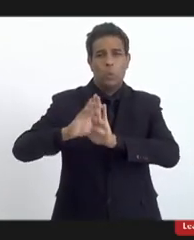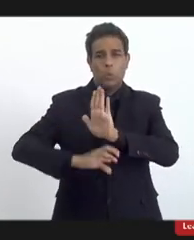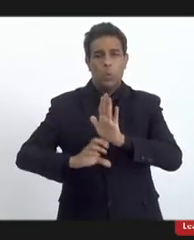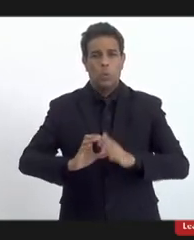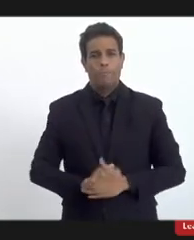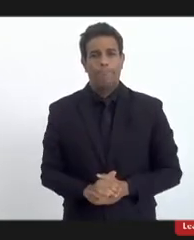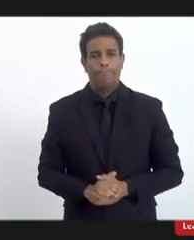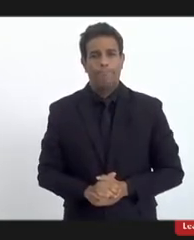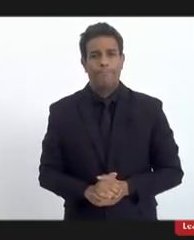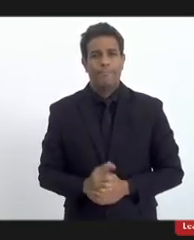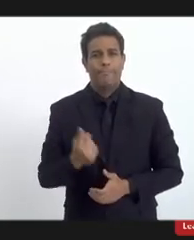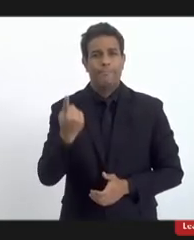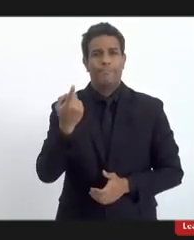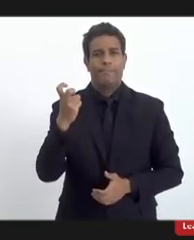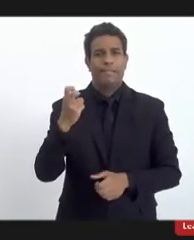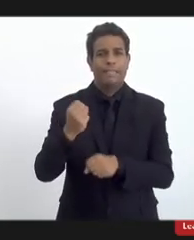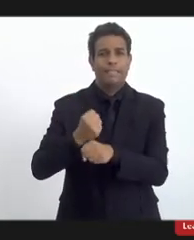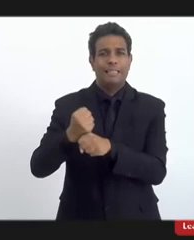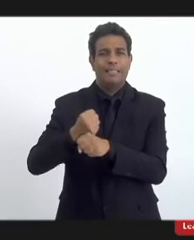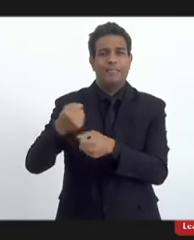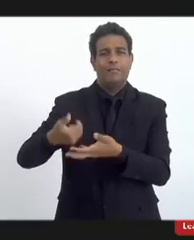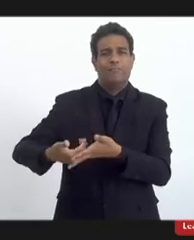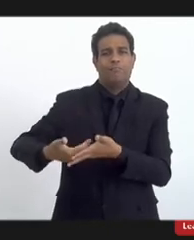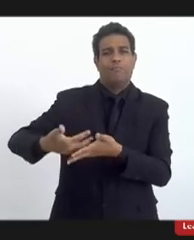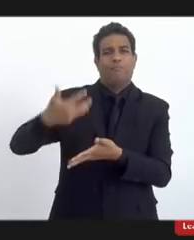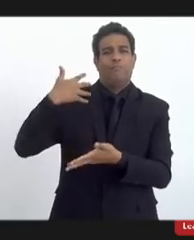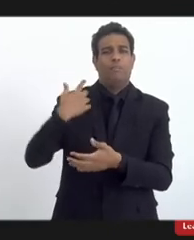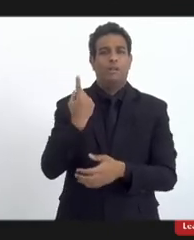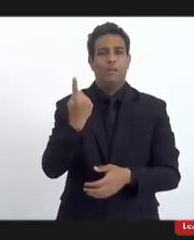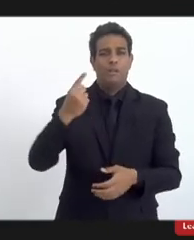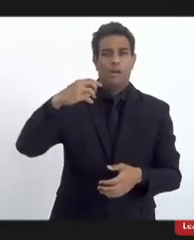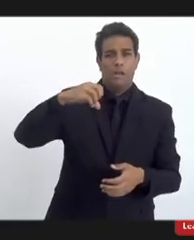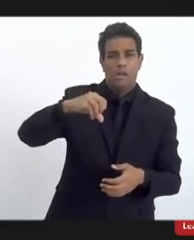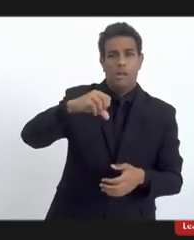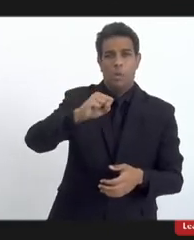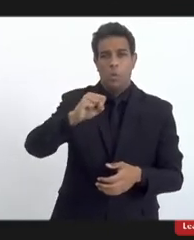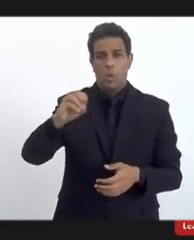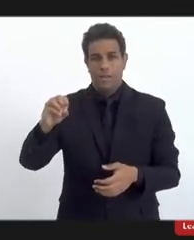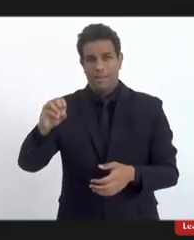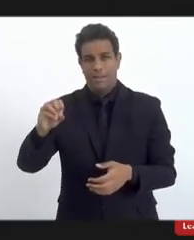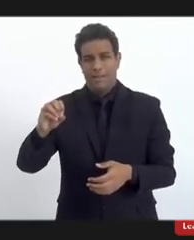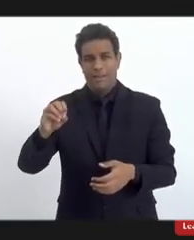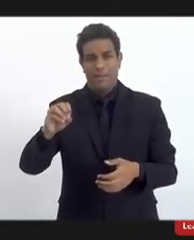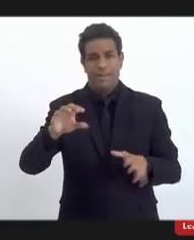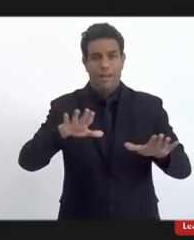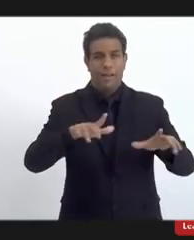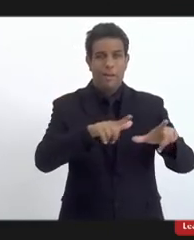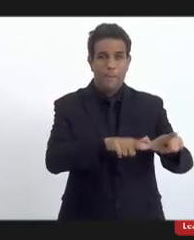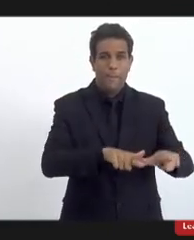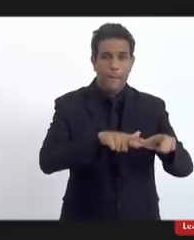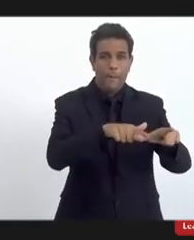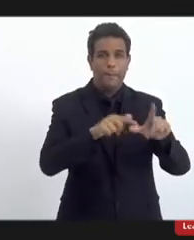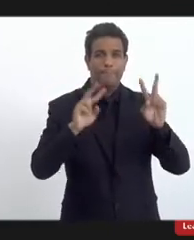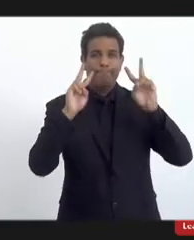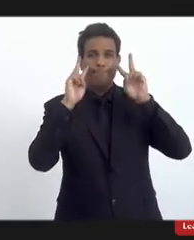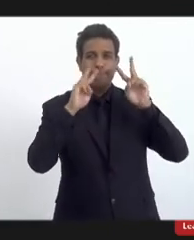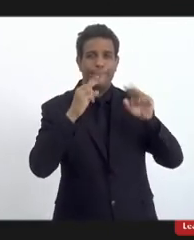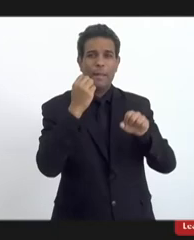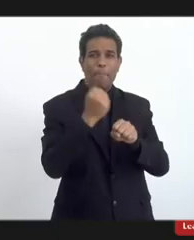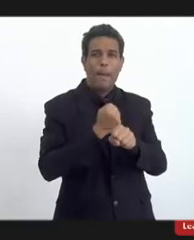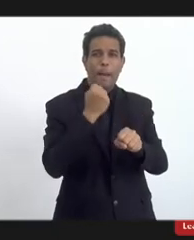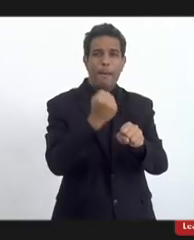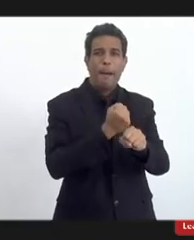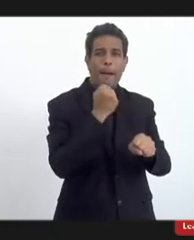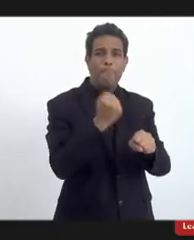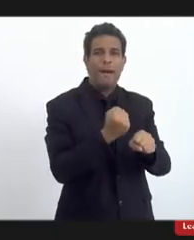Há 15 anos, ou melhor, desde 1980, os cultos afro-bradiceiros são massacrados,